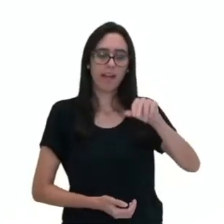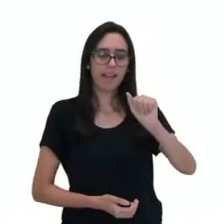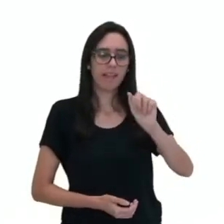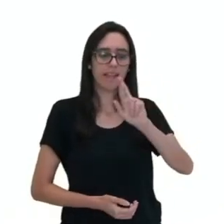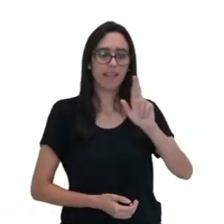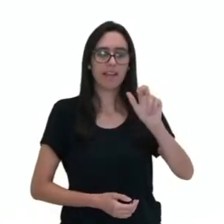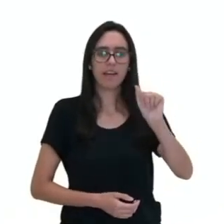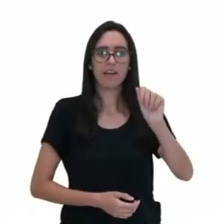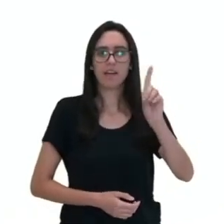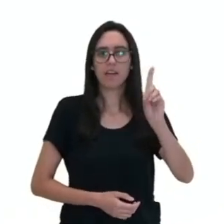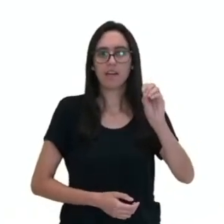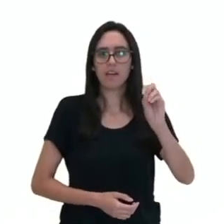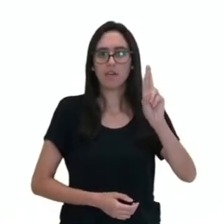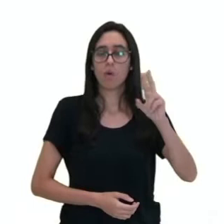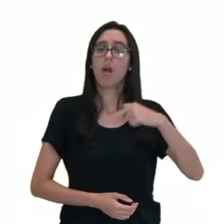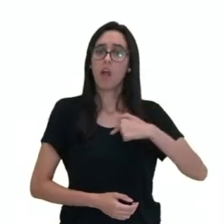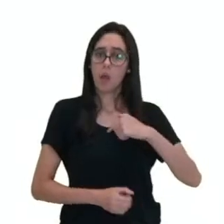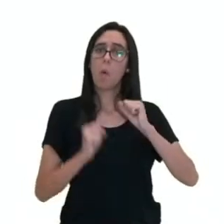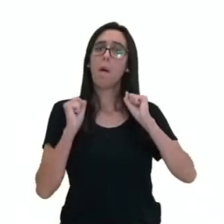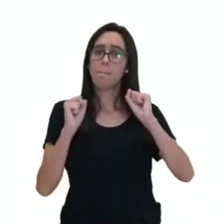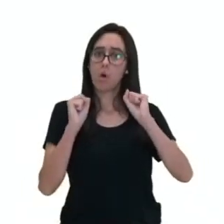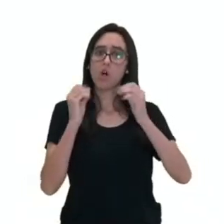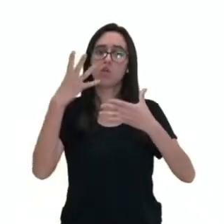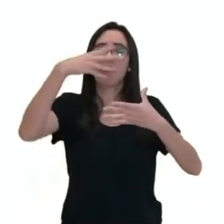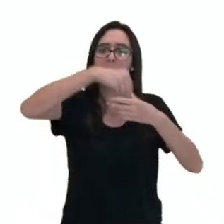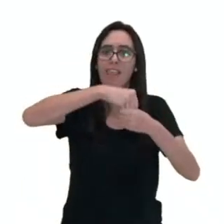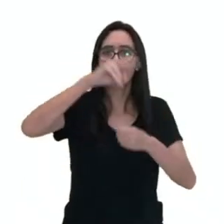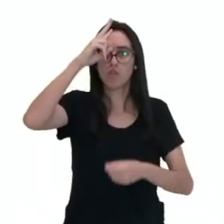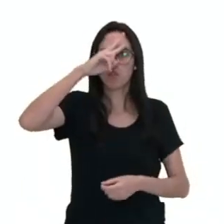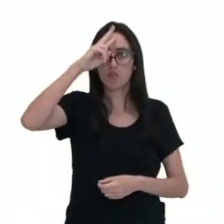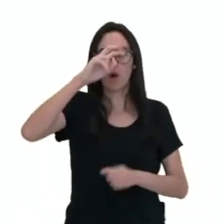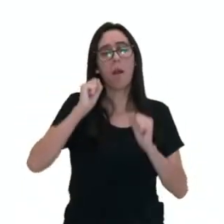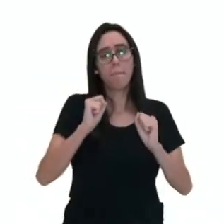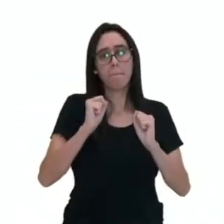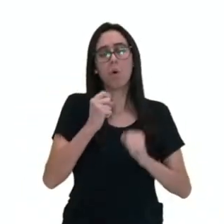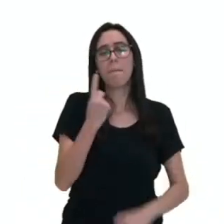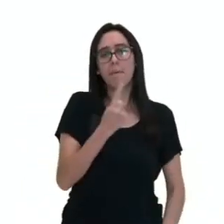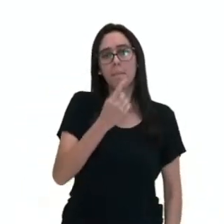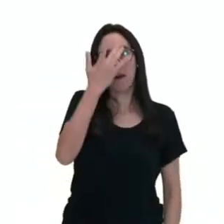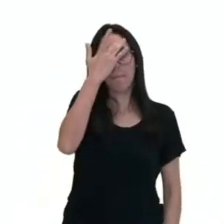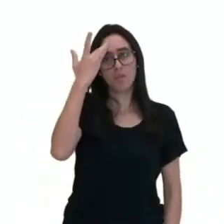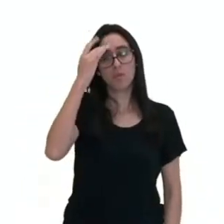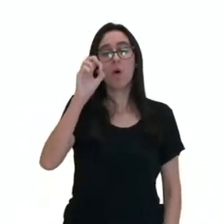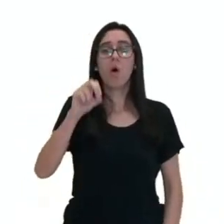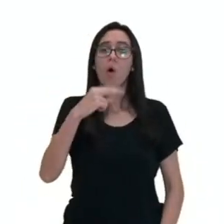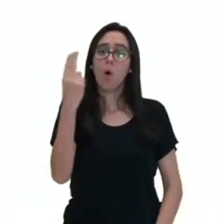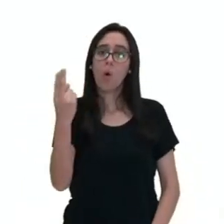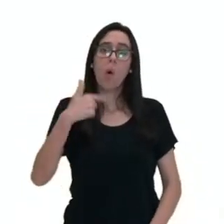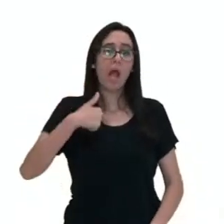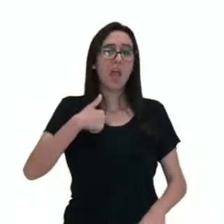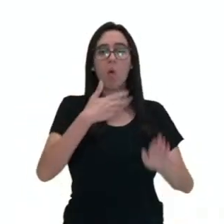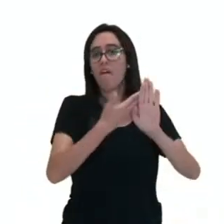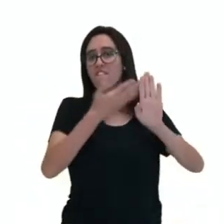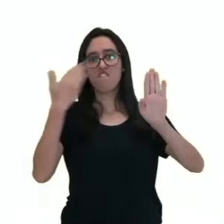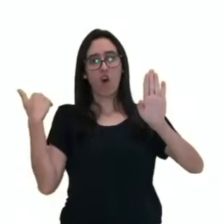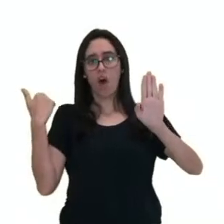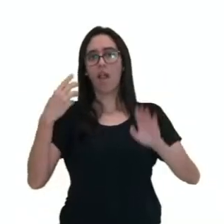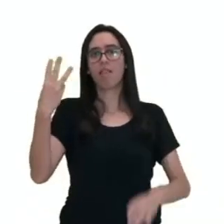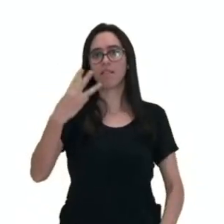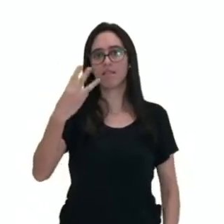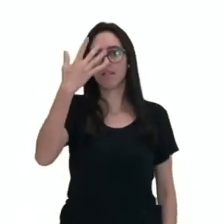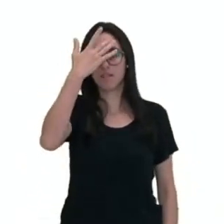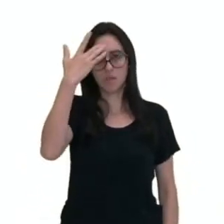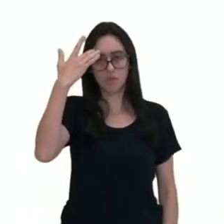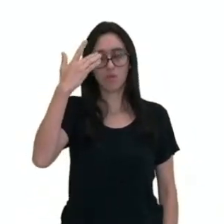acontecimentos, né? Ele pode ser aí um narrador em primeira pessoa ou em terceira pessoa. Lembrando que o narrador em primeira pessoa,